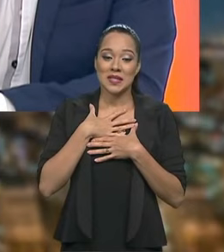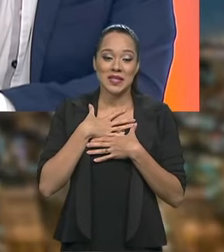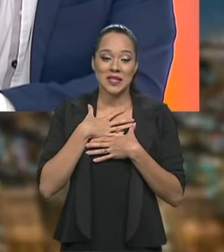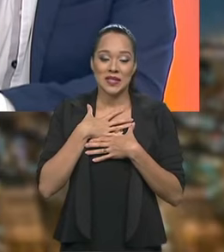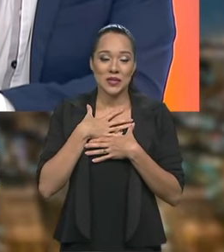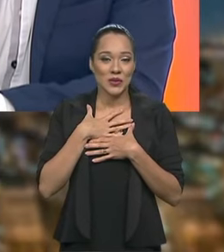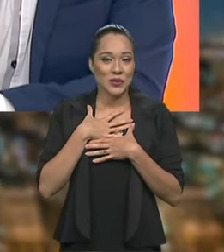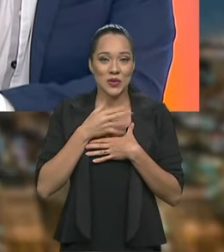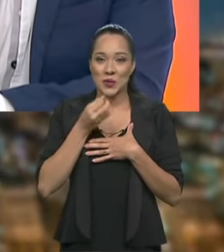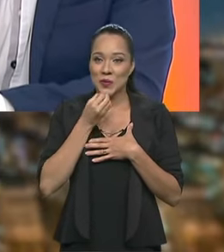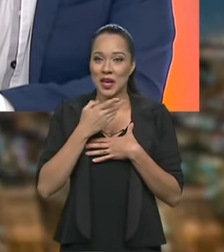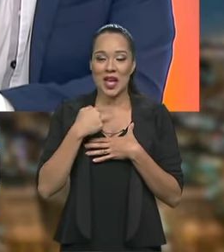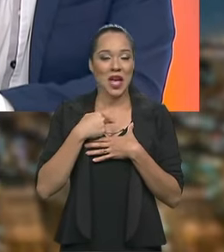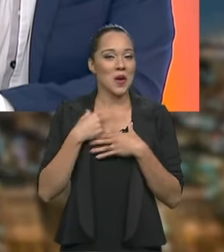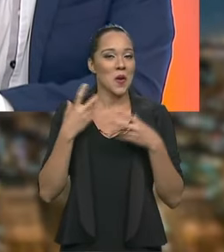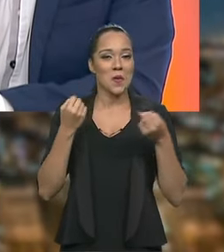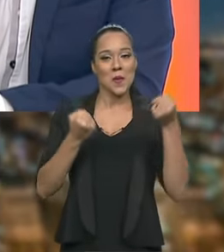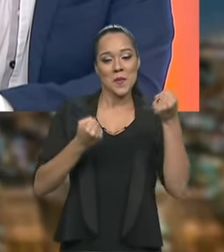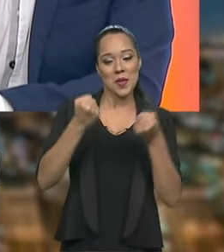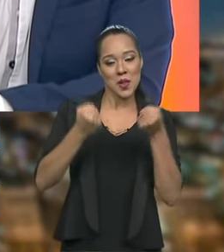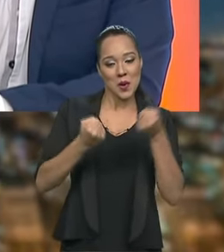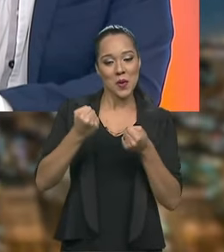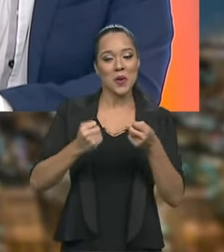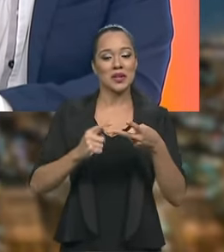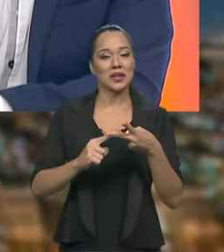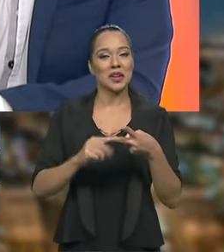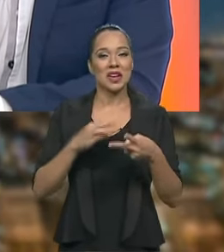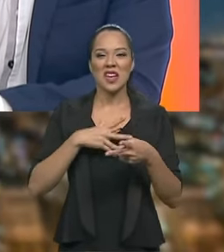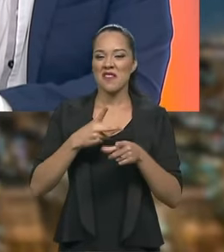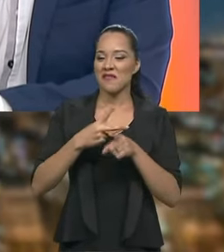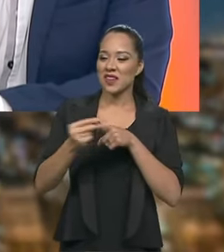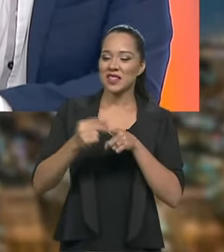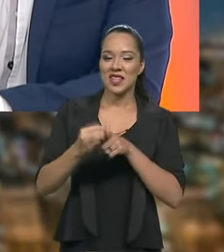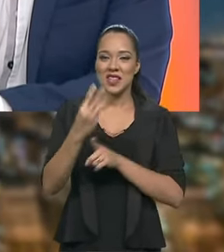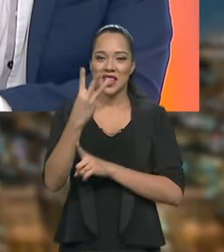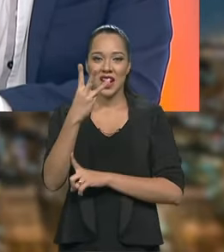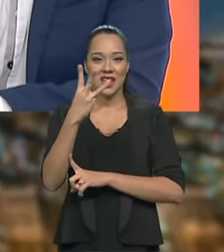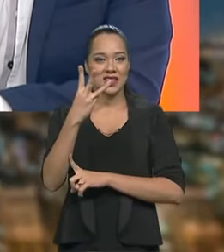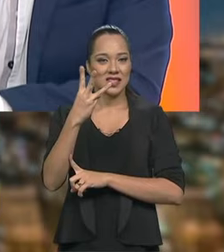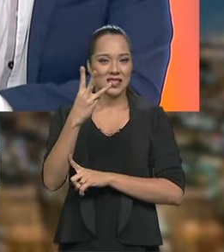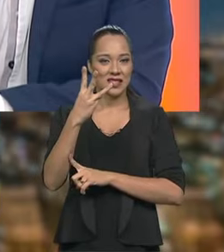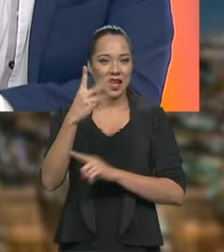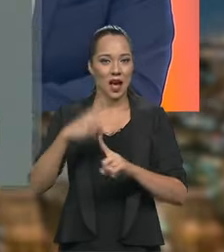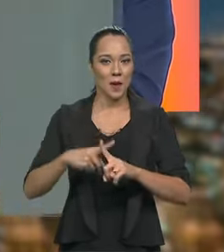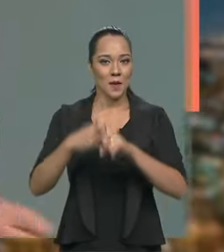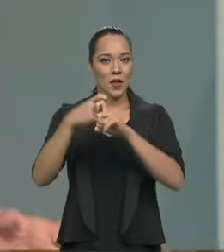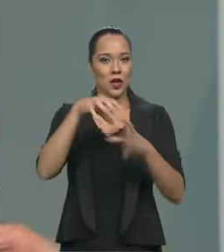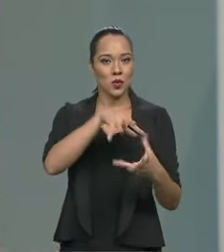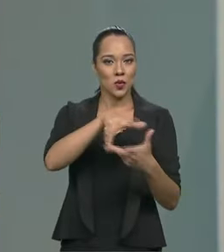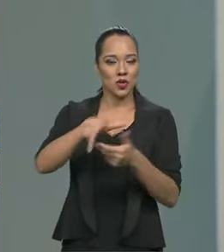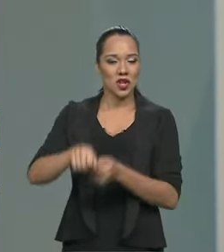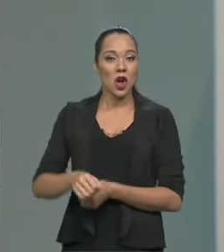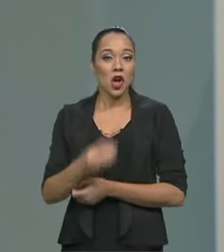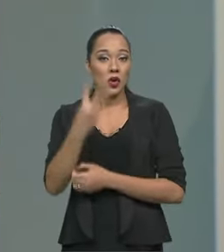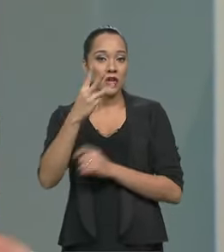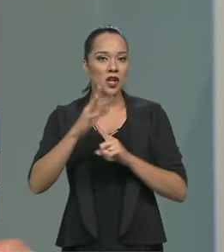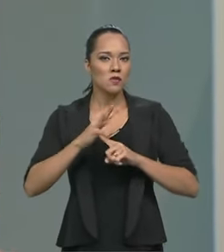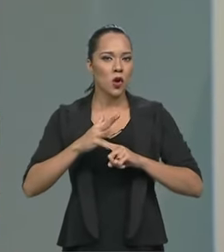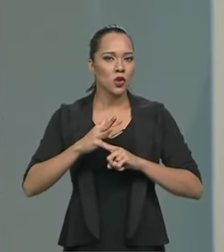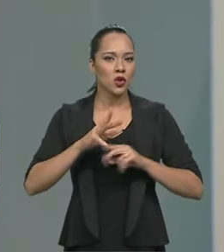muito bem como piloto, eu ganhei três campeonatos com três motores diferentes,